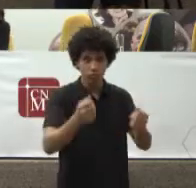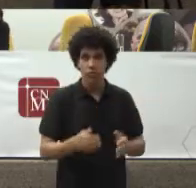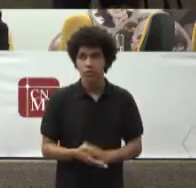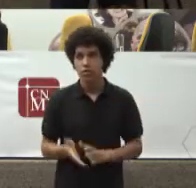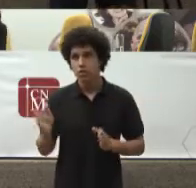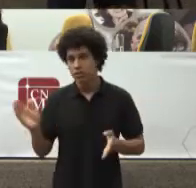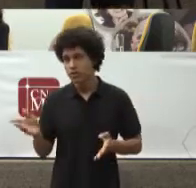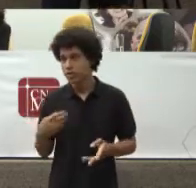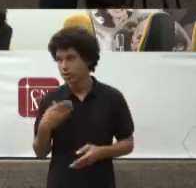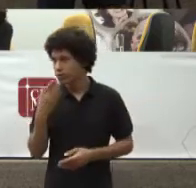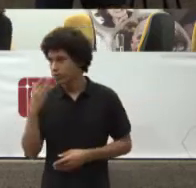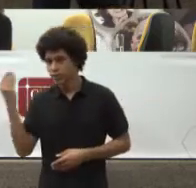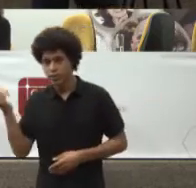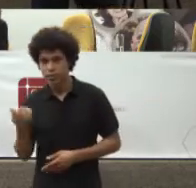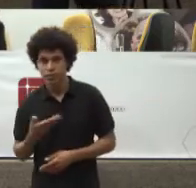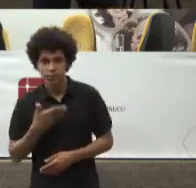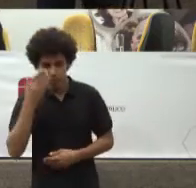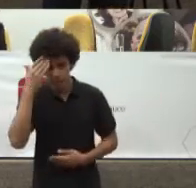amigo Conselheiro